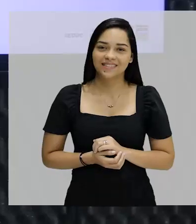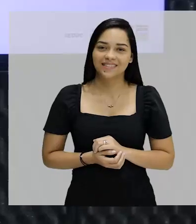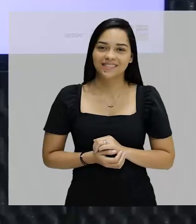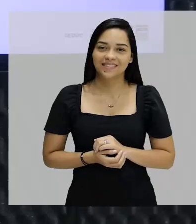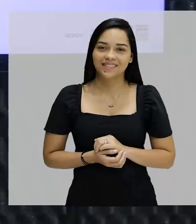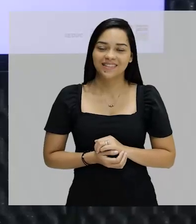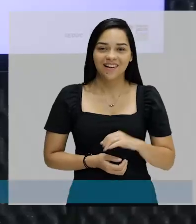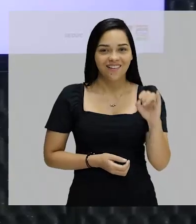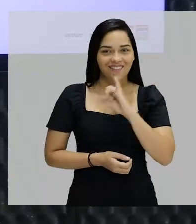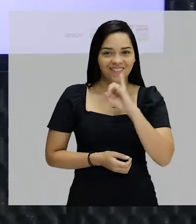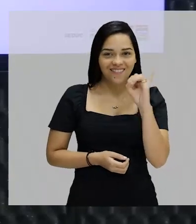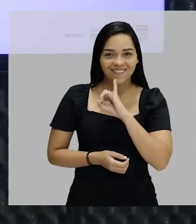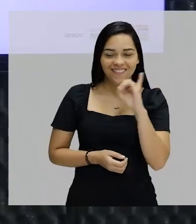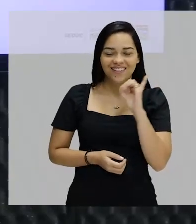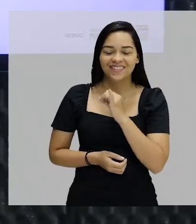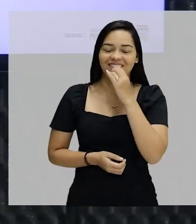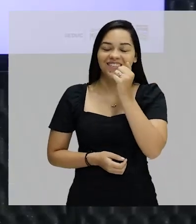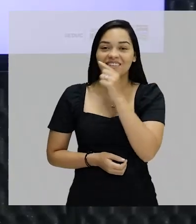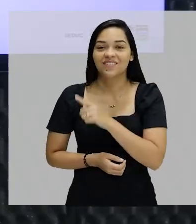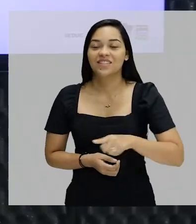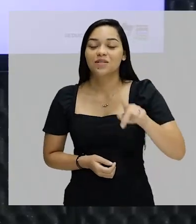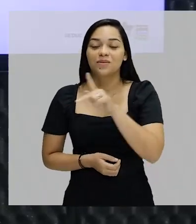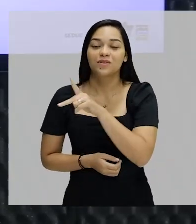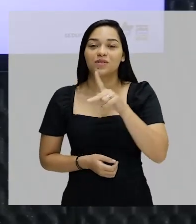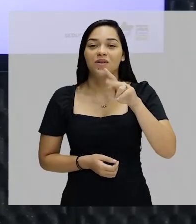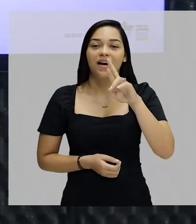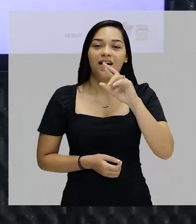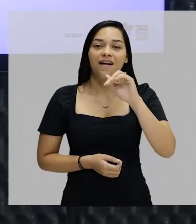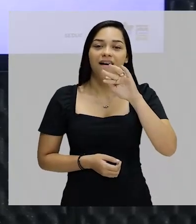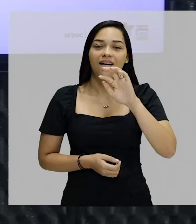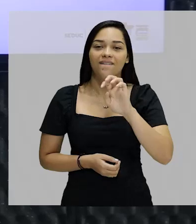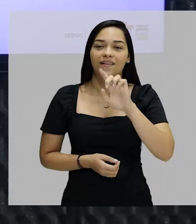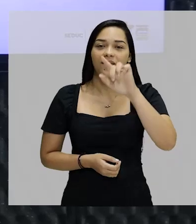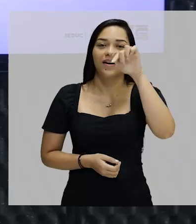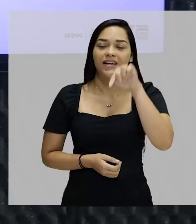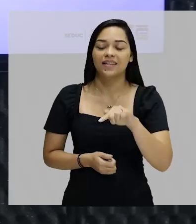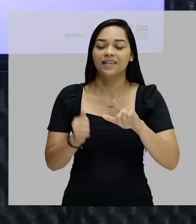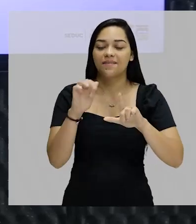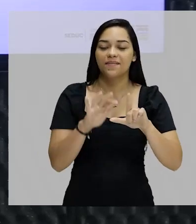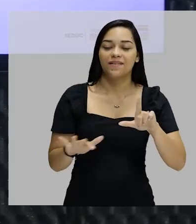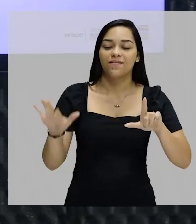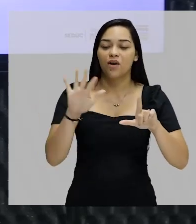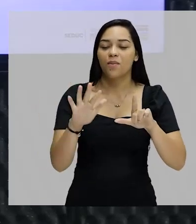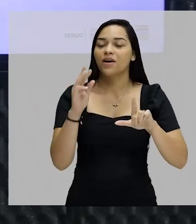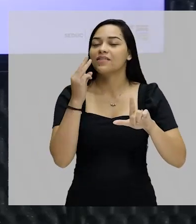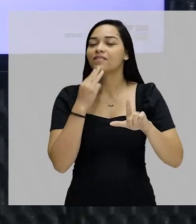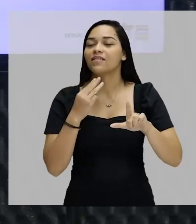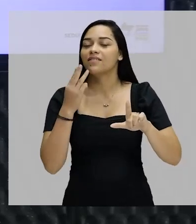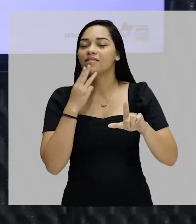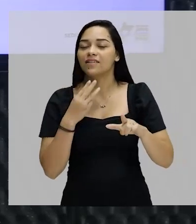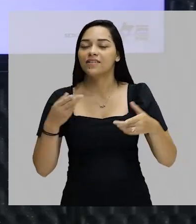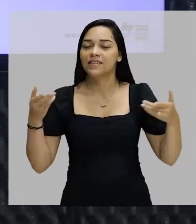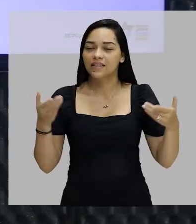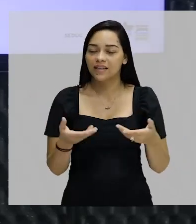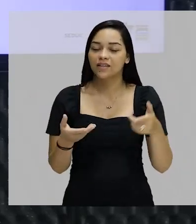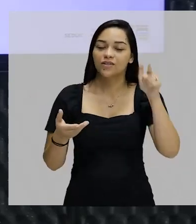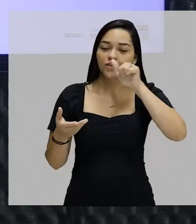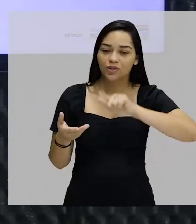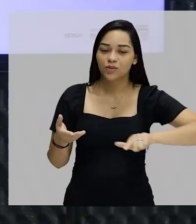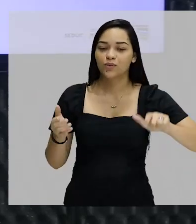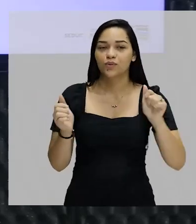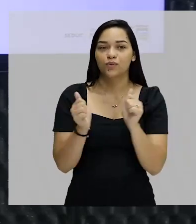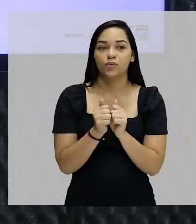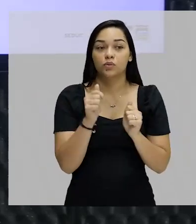Fala galera, tudo bem? Professor Rafael Carlos de Sociologia aqui da Plataforma Gonçalves Dias mais uma vez com